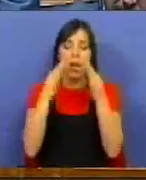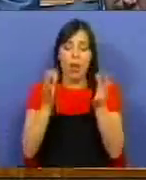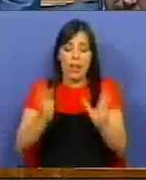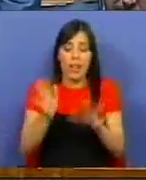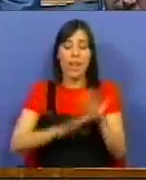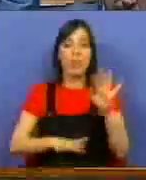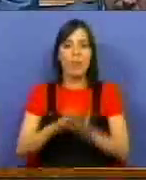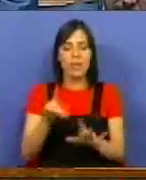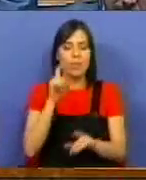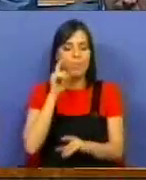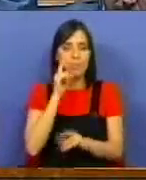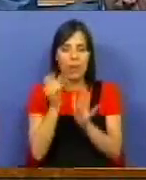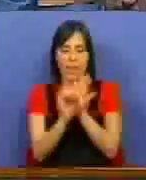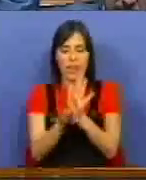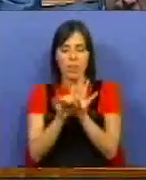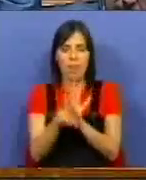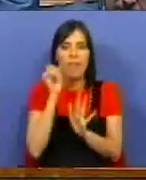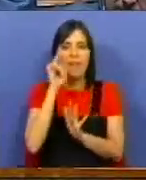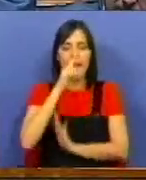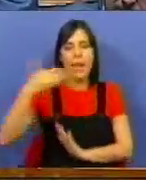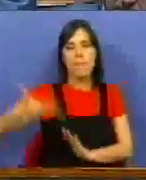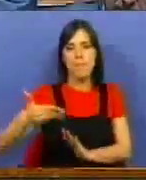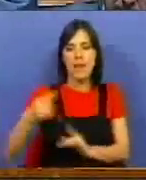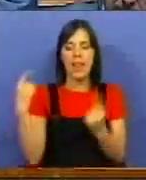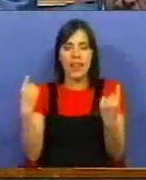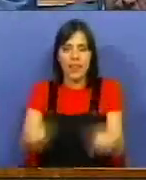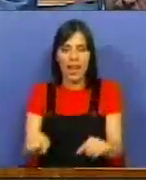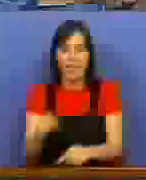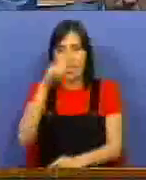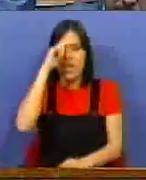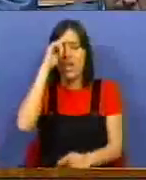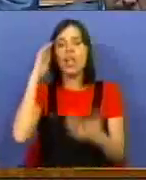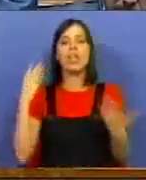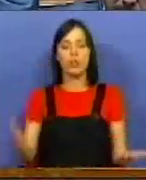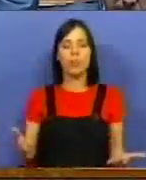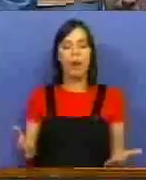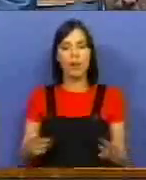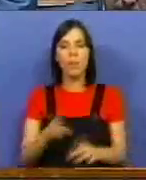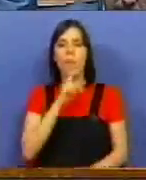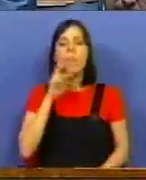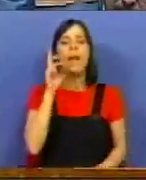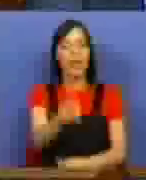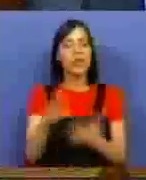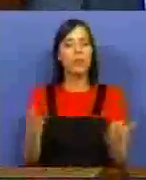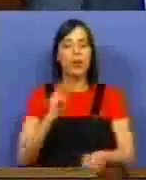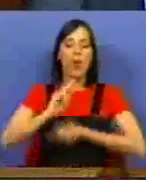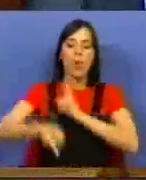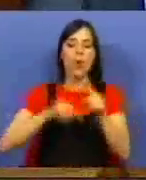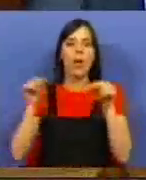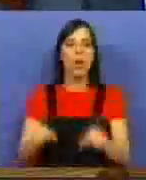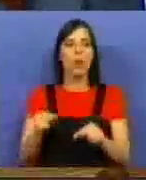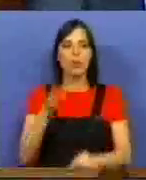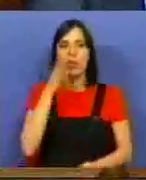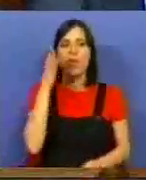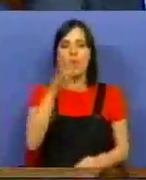tem que fazer, preservando os depósitos de quem merece e tem que ter esse respeito e respondendo àquilo que hoje